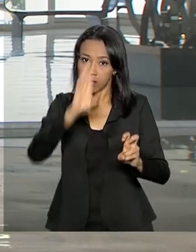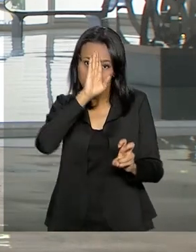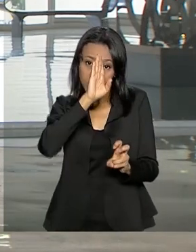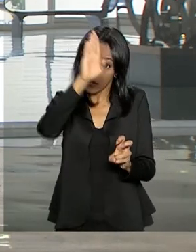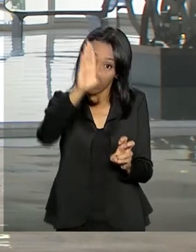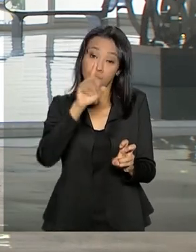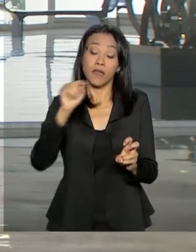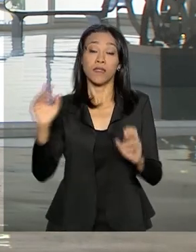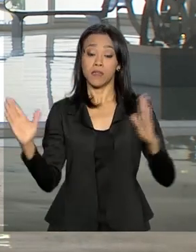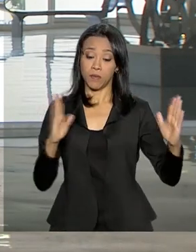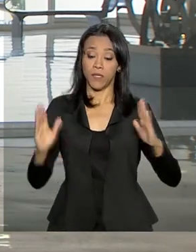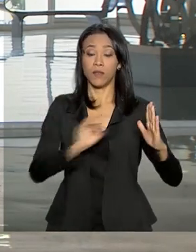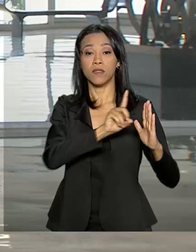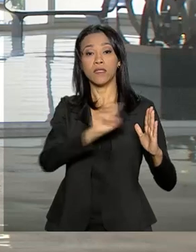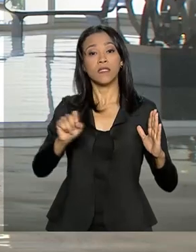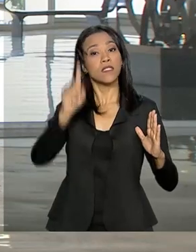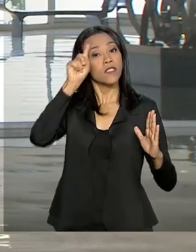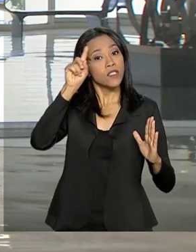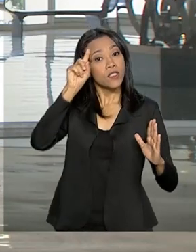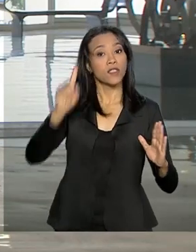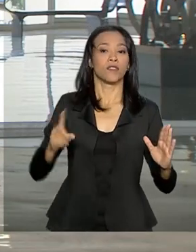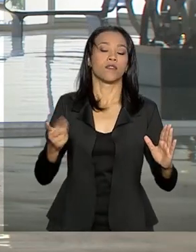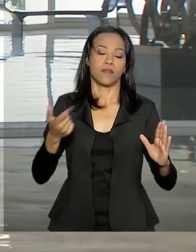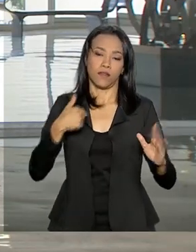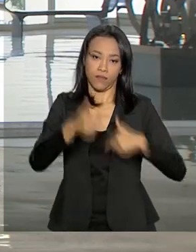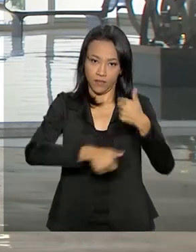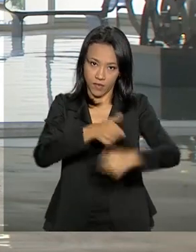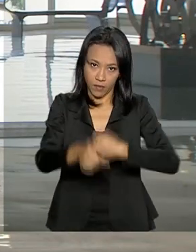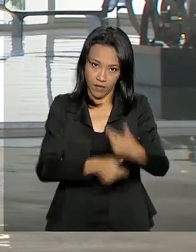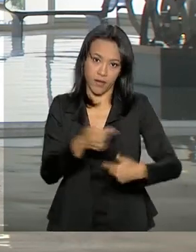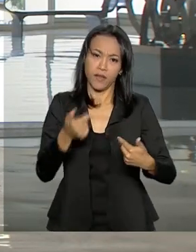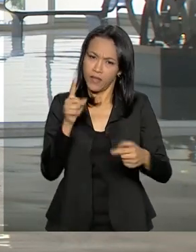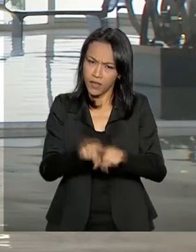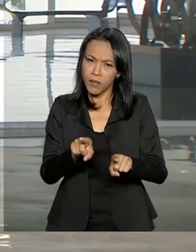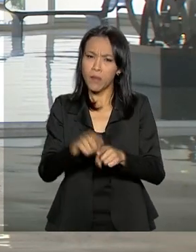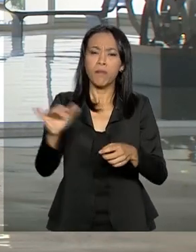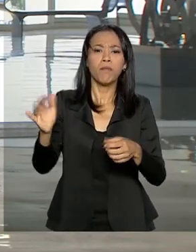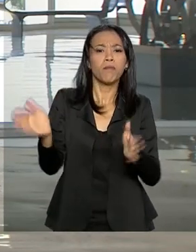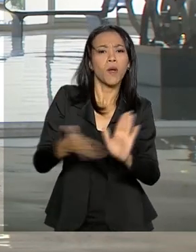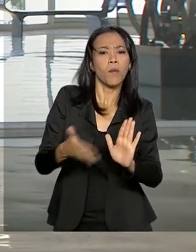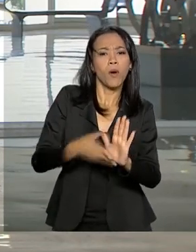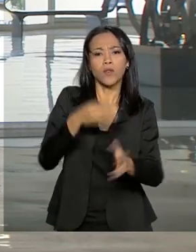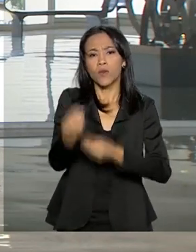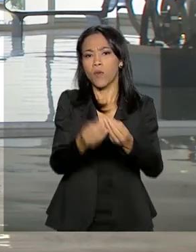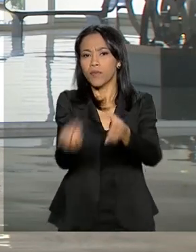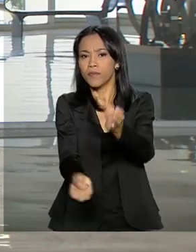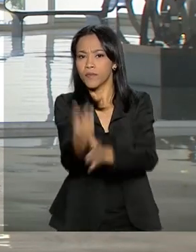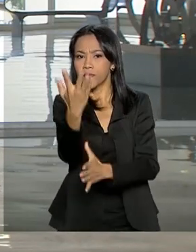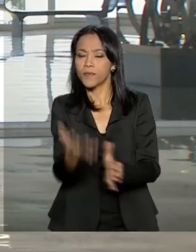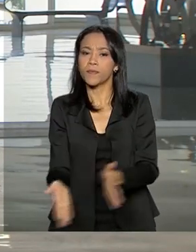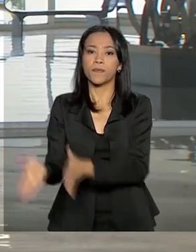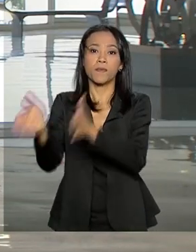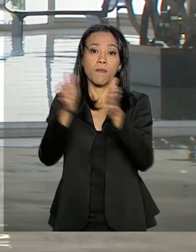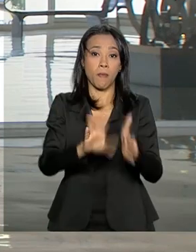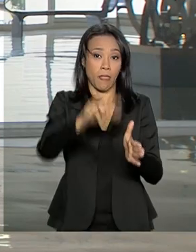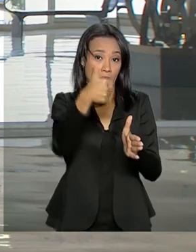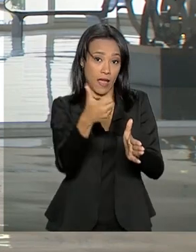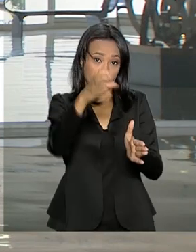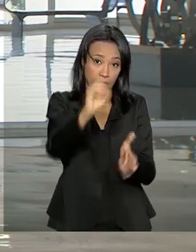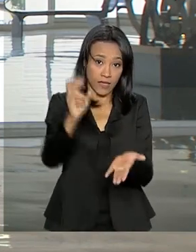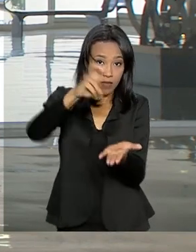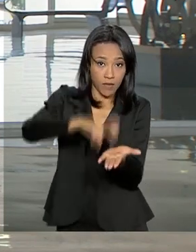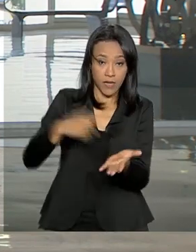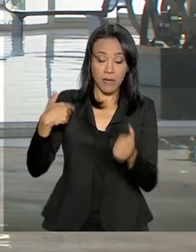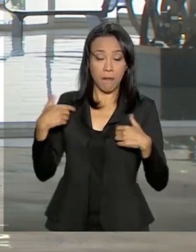também discutem outras medidas a serem implementadas. Bom, às 11 horas da manhã, Bolsonaro participa da solenidade de encaminhamento ao Congresso